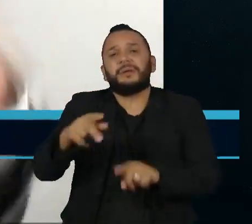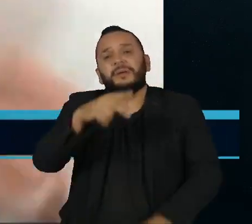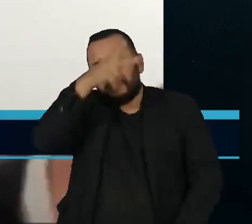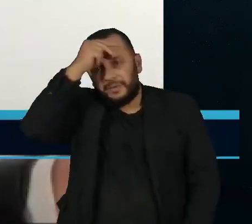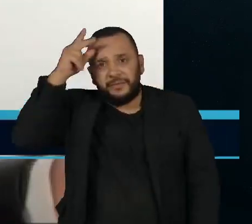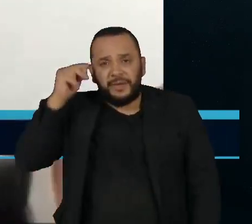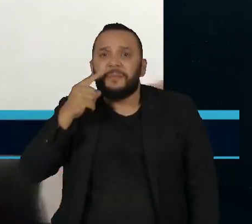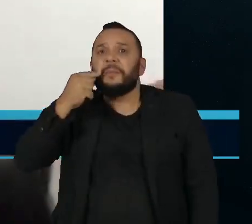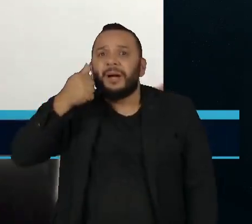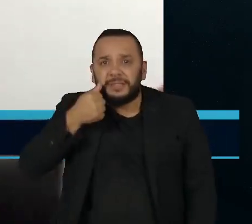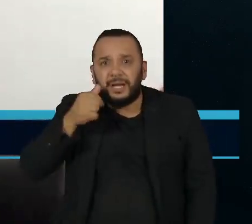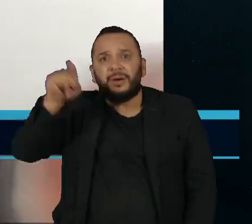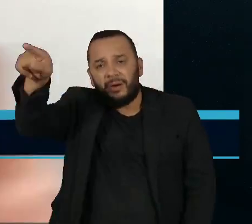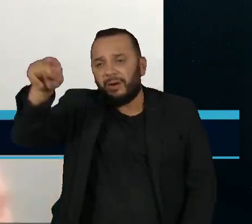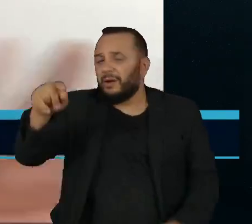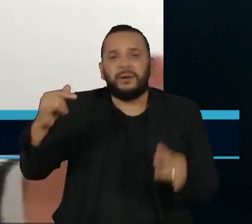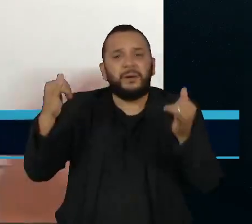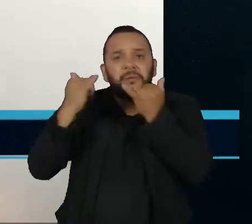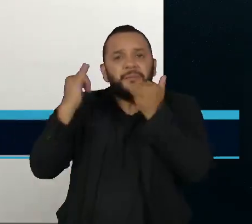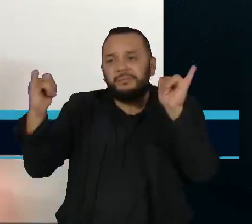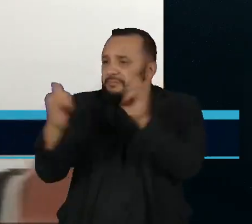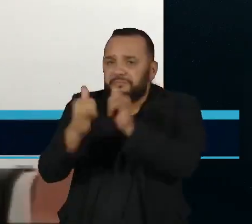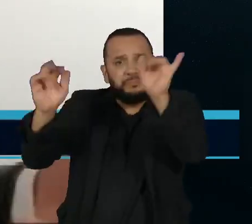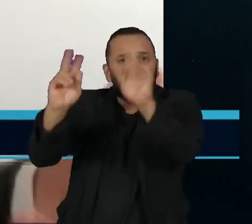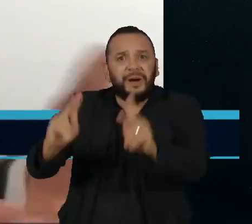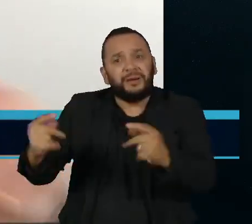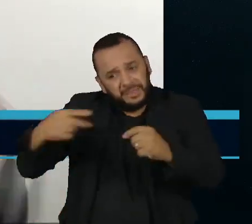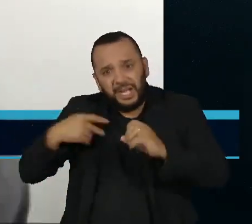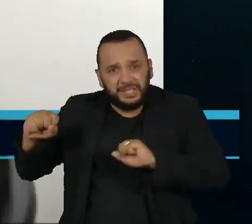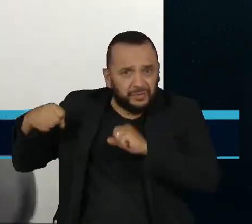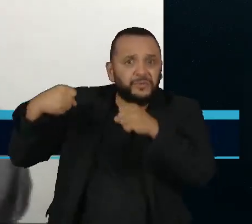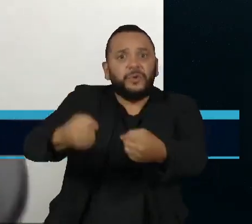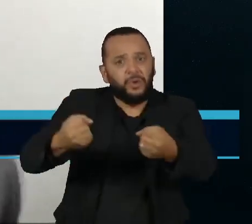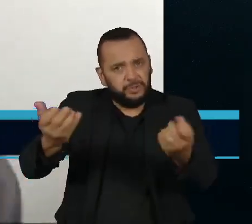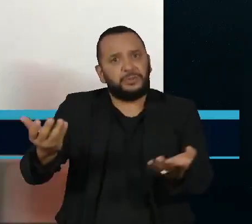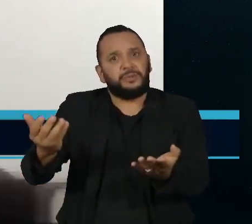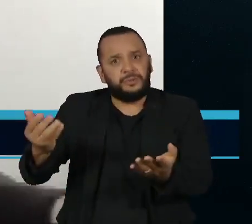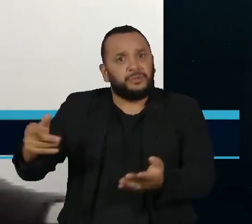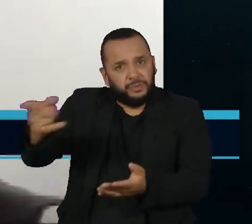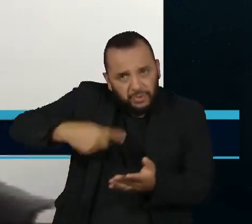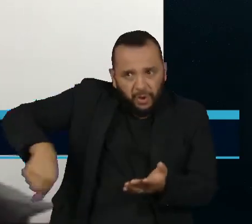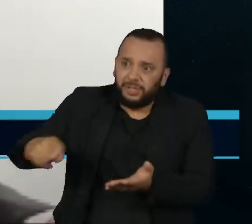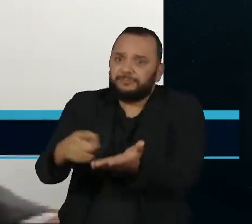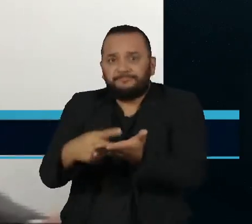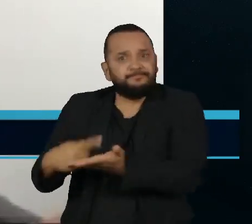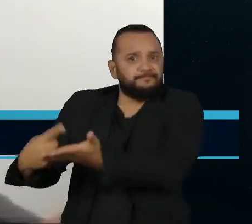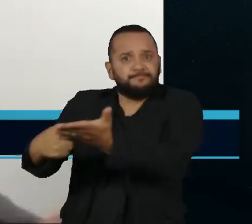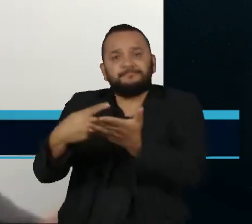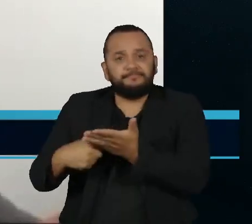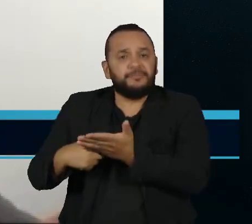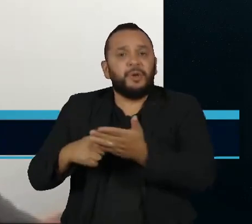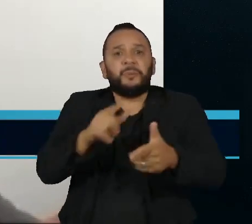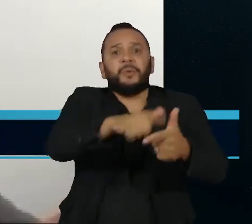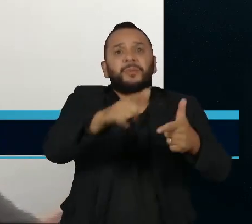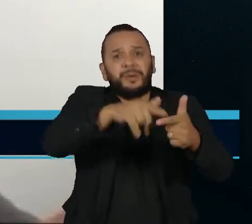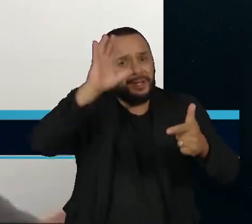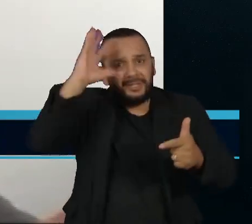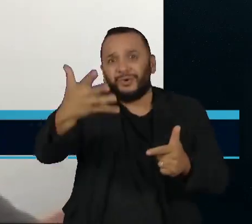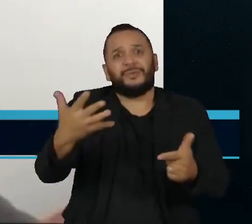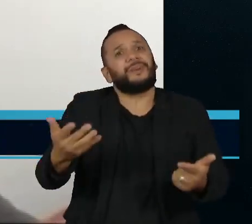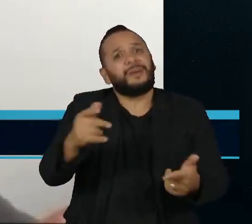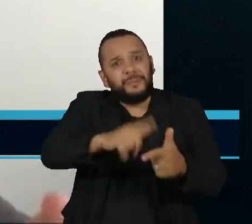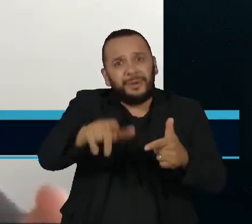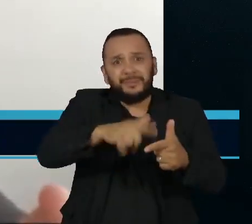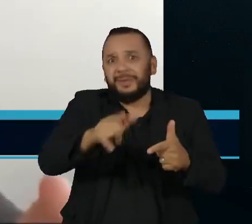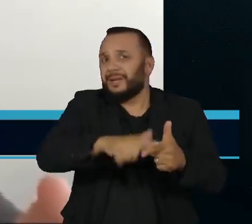seja com quem for, para que nós somemos esforços, juntemos energia para resolver esse problema, que é um